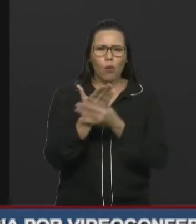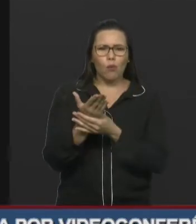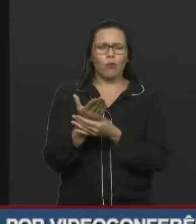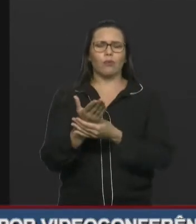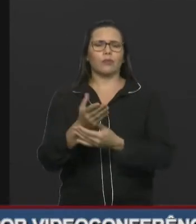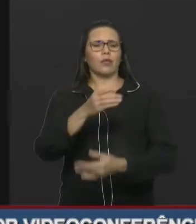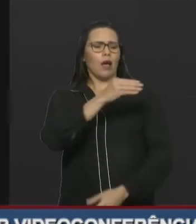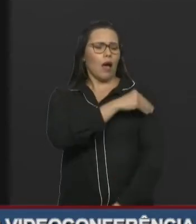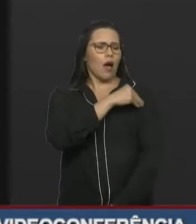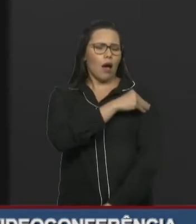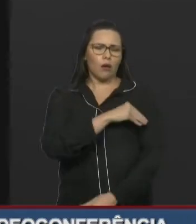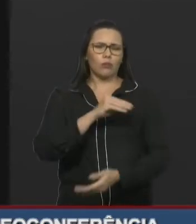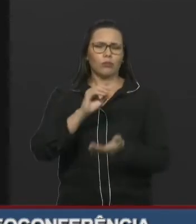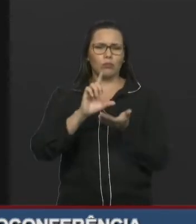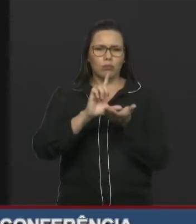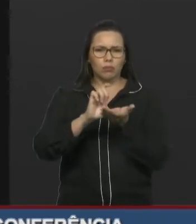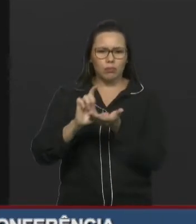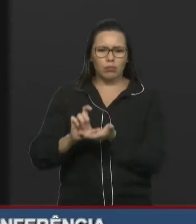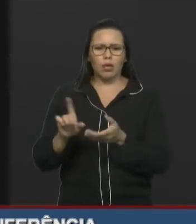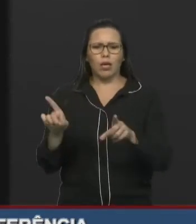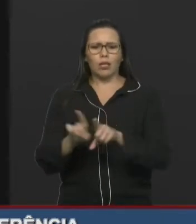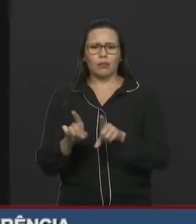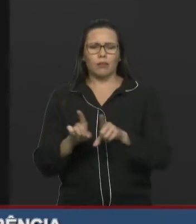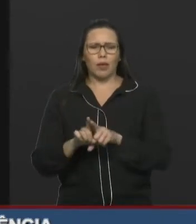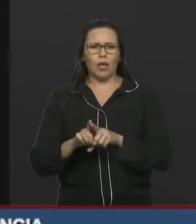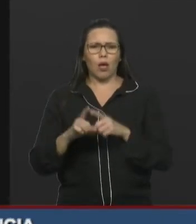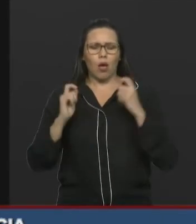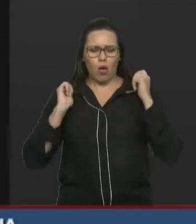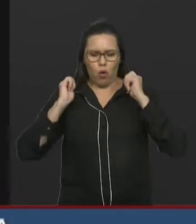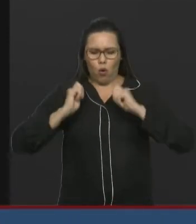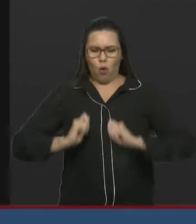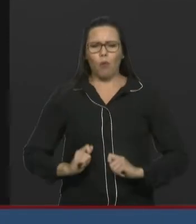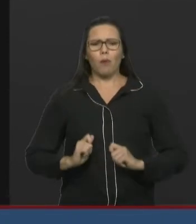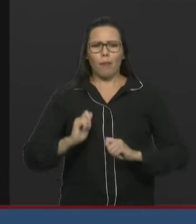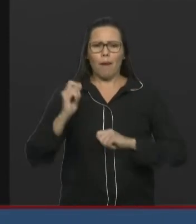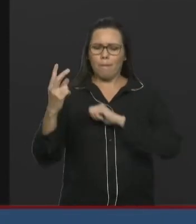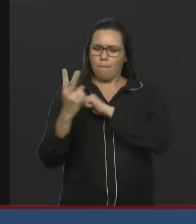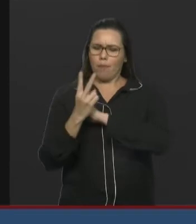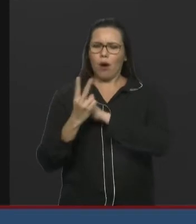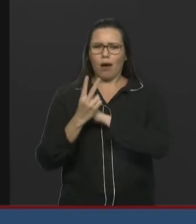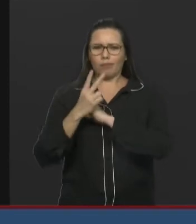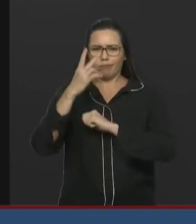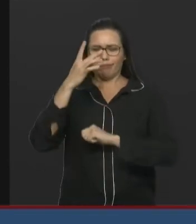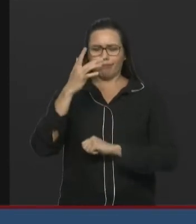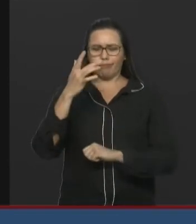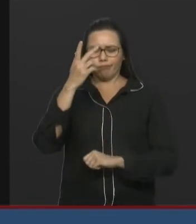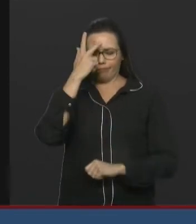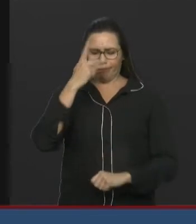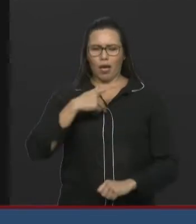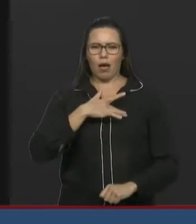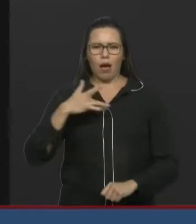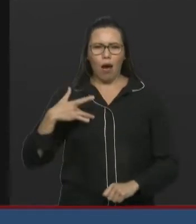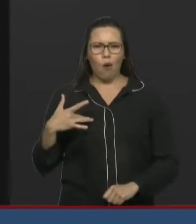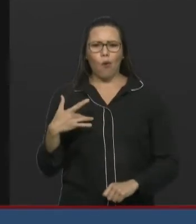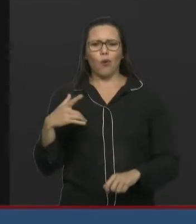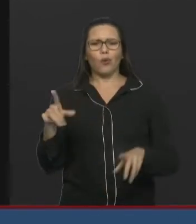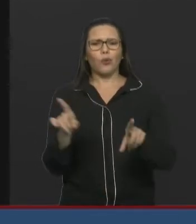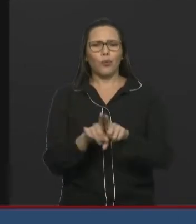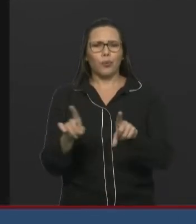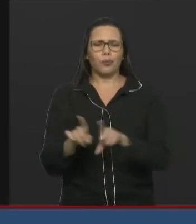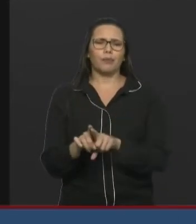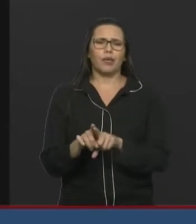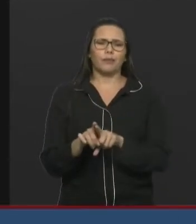gel, de batas de proteção, tendo em vista que os municípios estão tendo dificuldade de encontrar